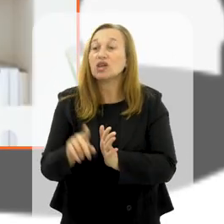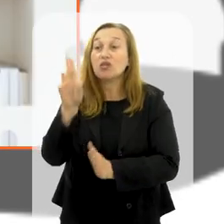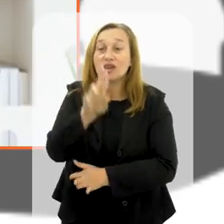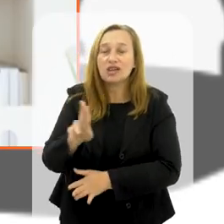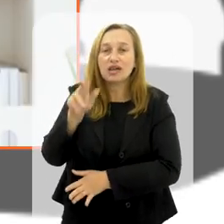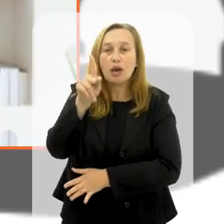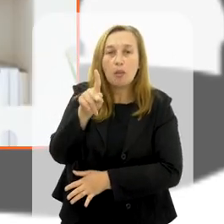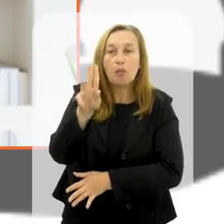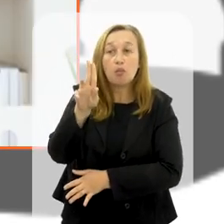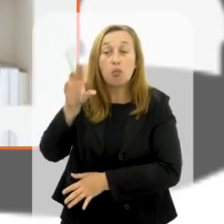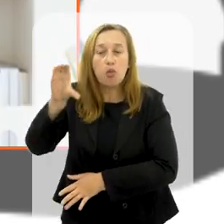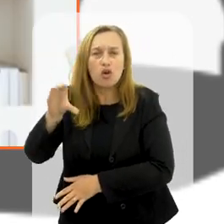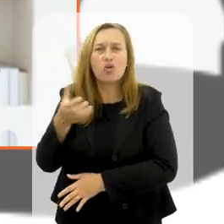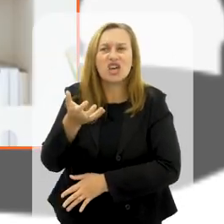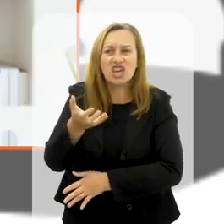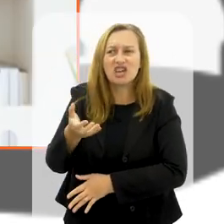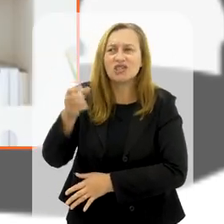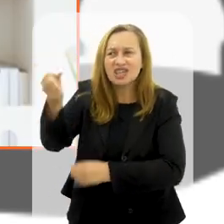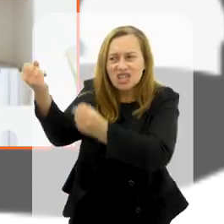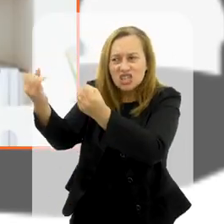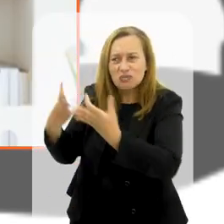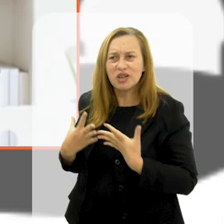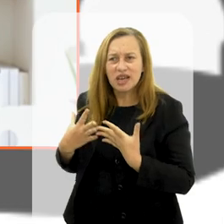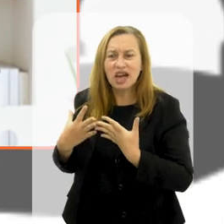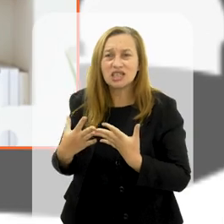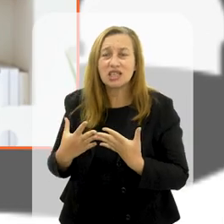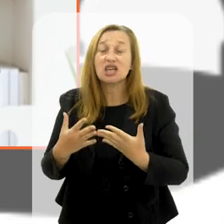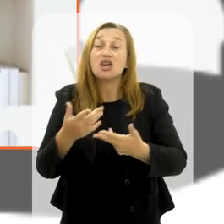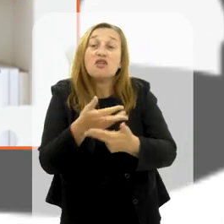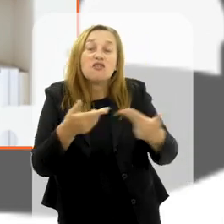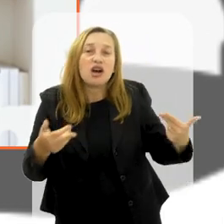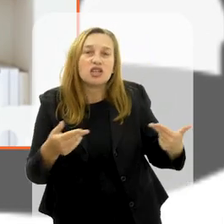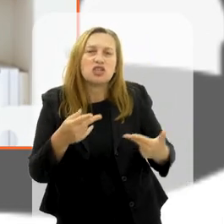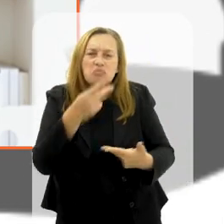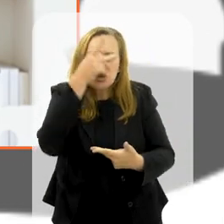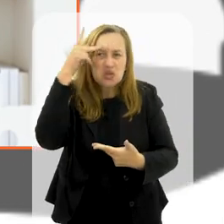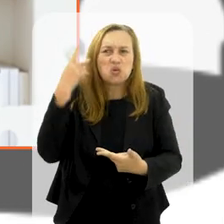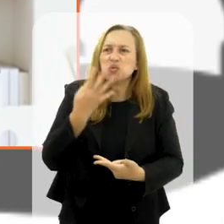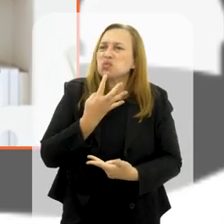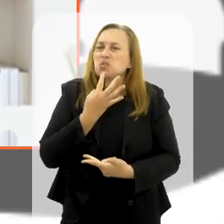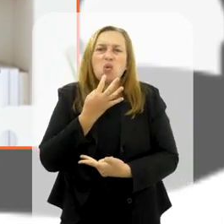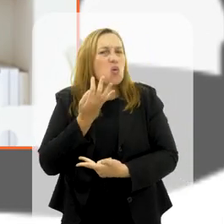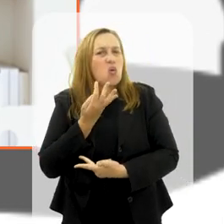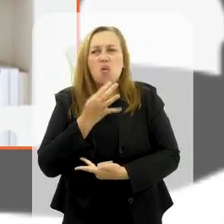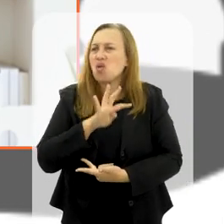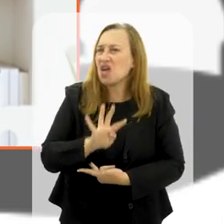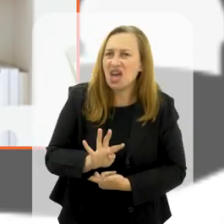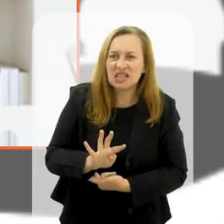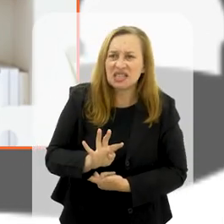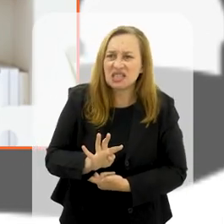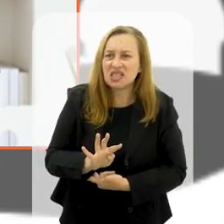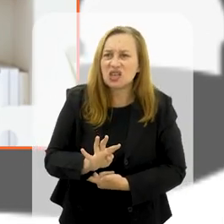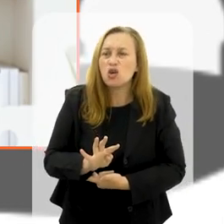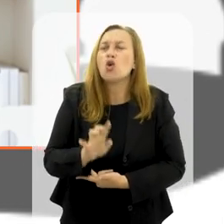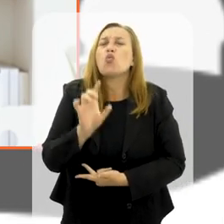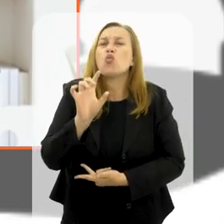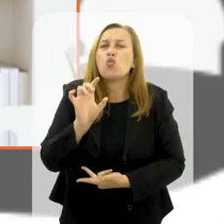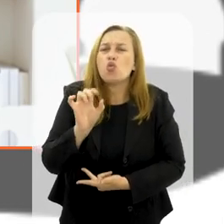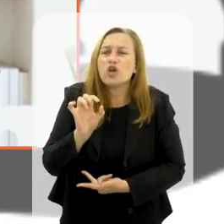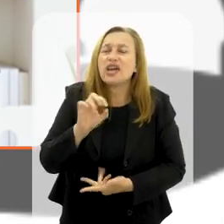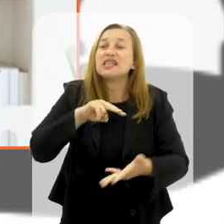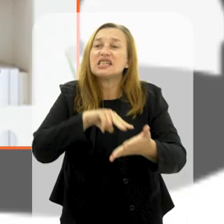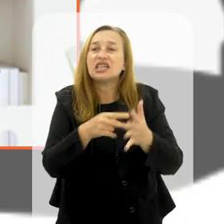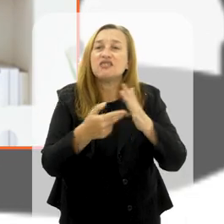queria começar justamente pelo começo. Você pode pontuar, porque nem todos os nossos espectadores estão familiarizados com o que é o